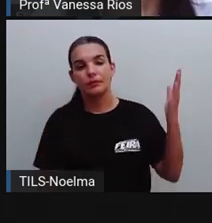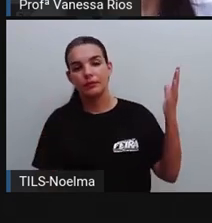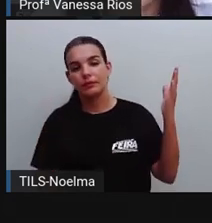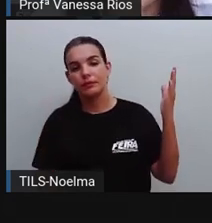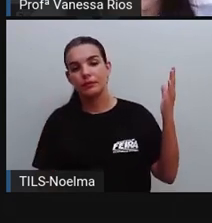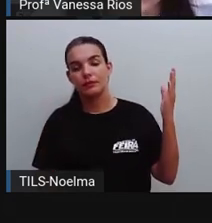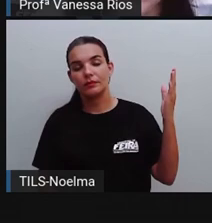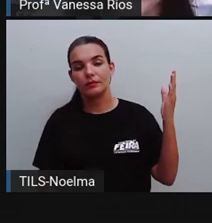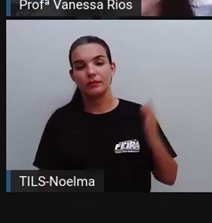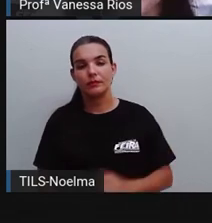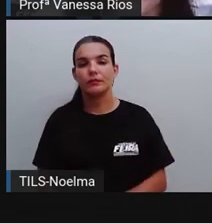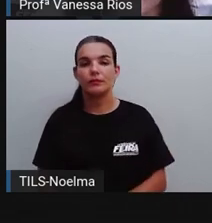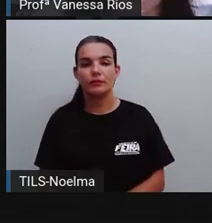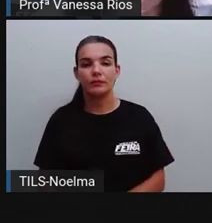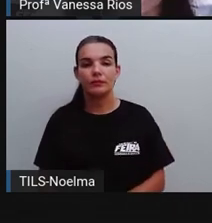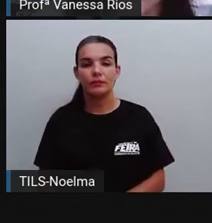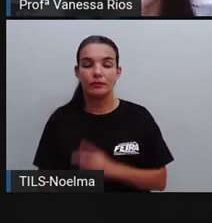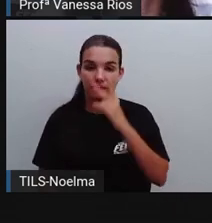comparar.